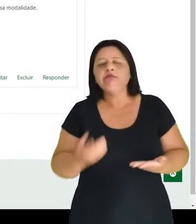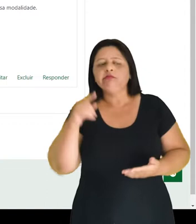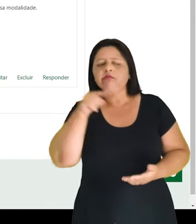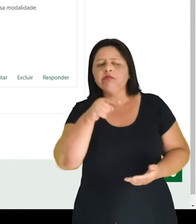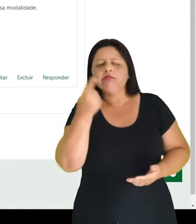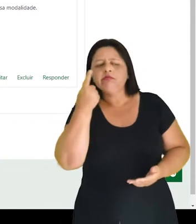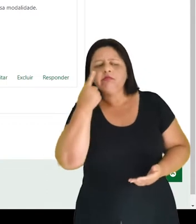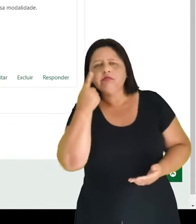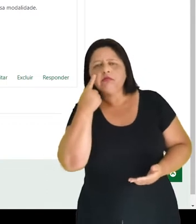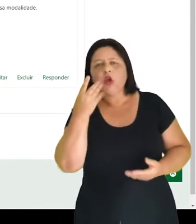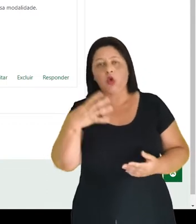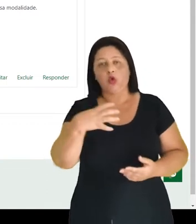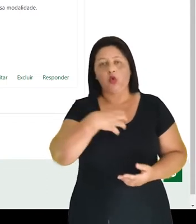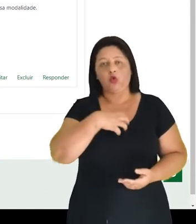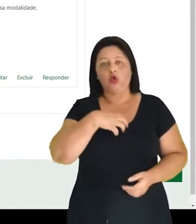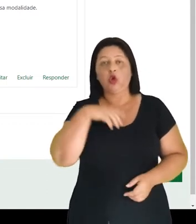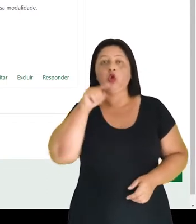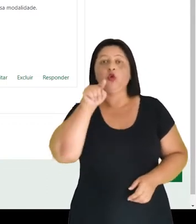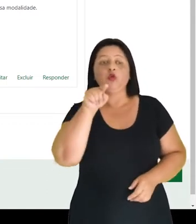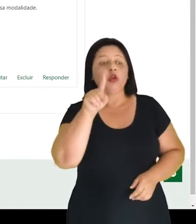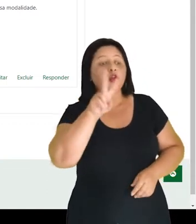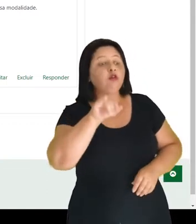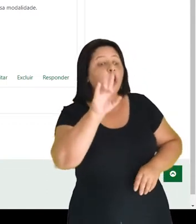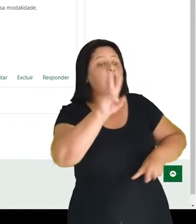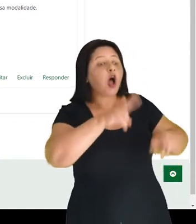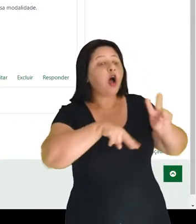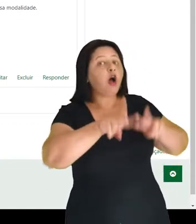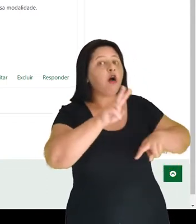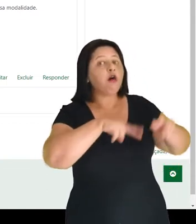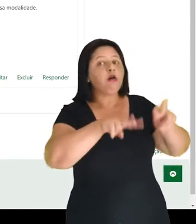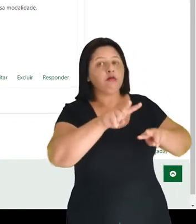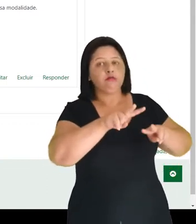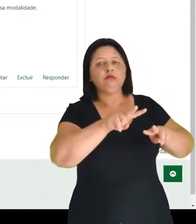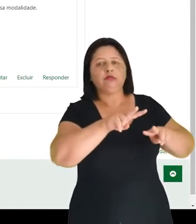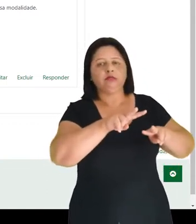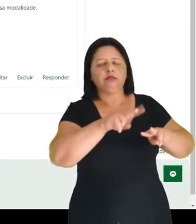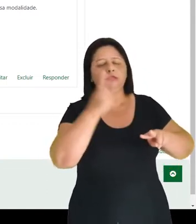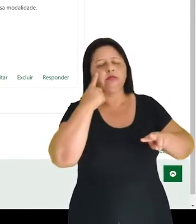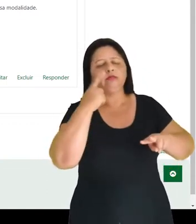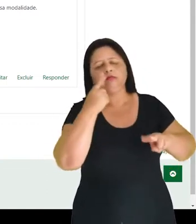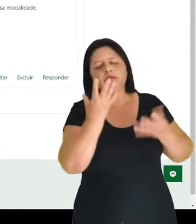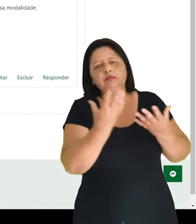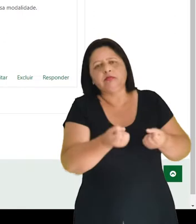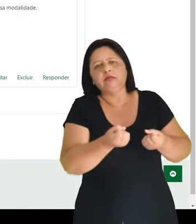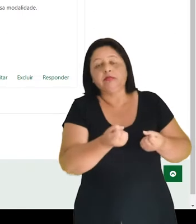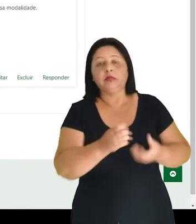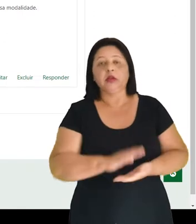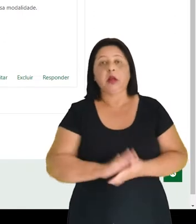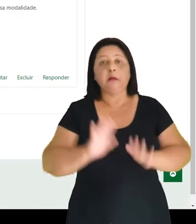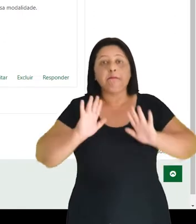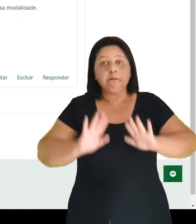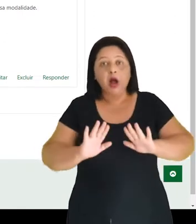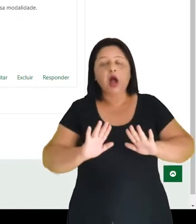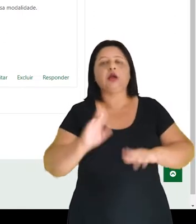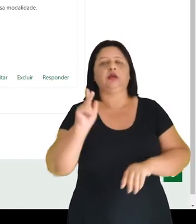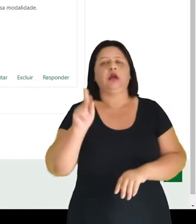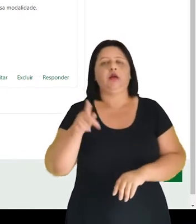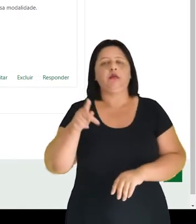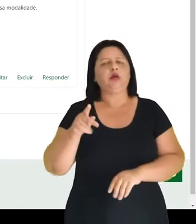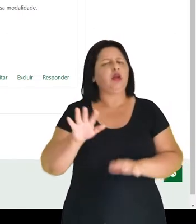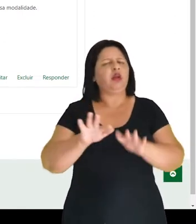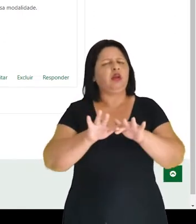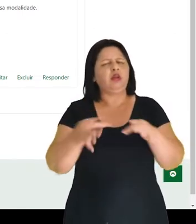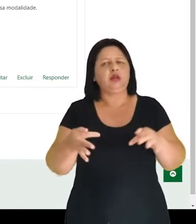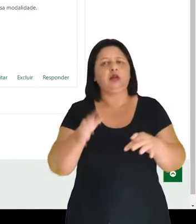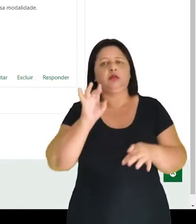vai impactar na forma como você vai avaliar, como você vai considerar essa avaliação. Mas o lançamento da nota